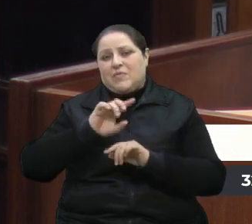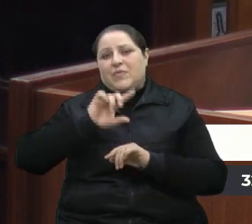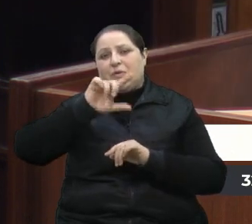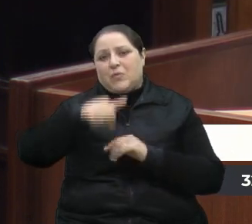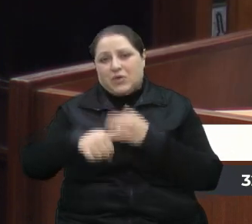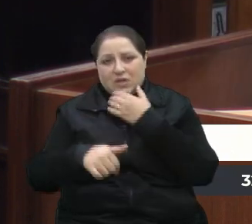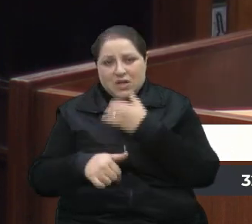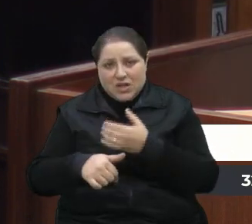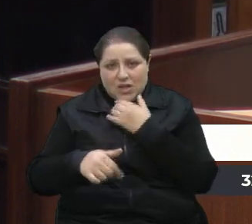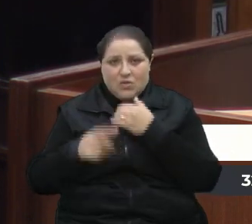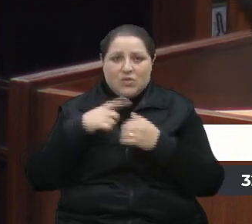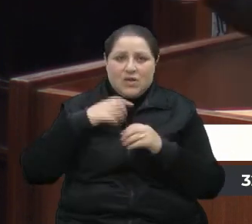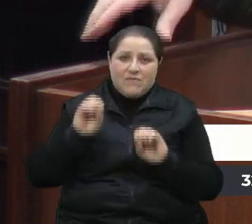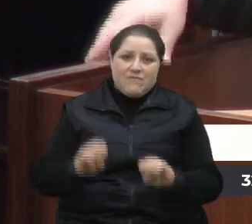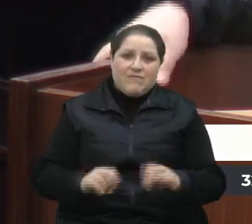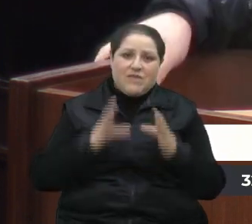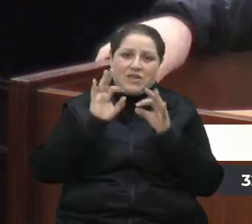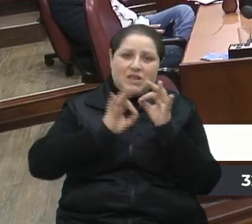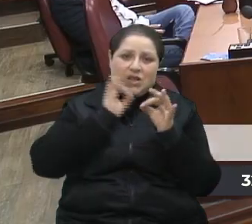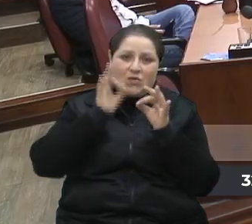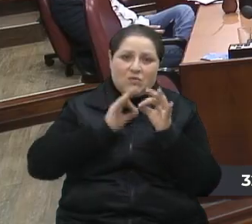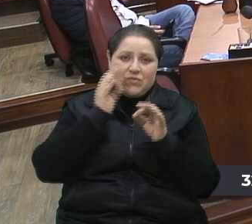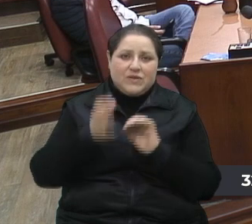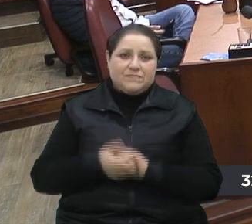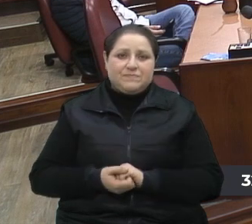Natal, nós temos a festa da uva. Sua parte, vereadora Tati.